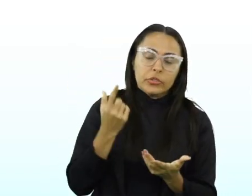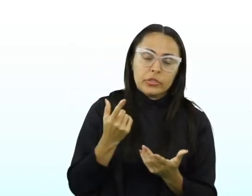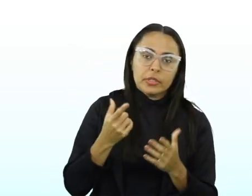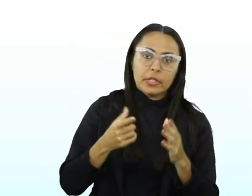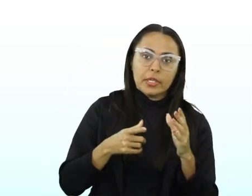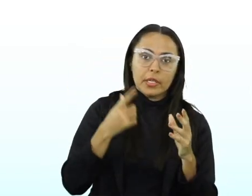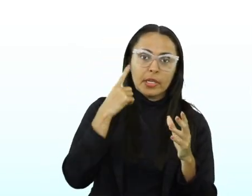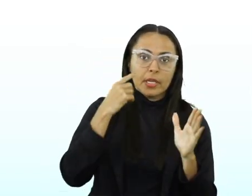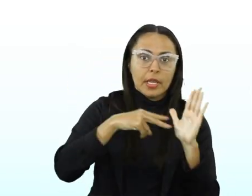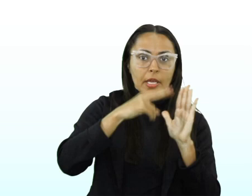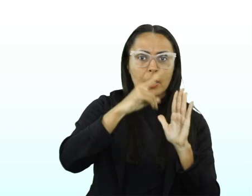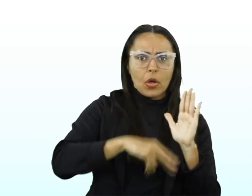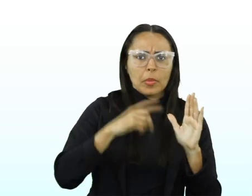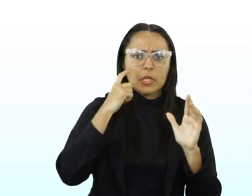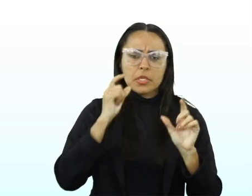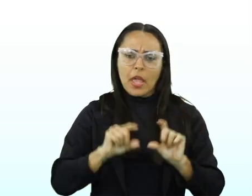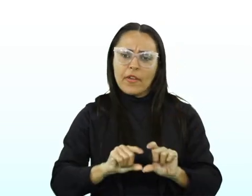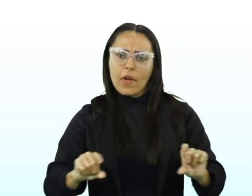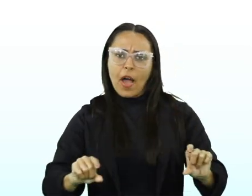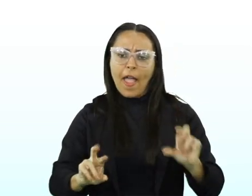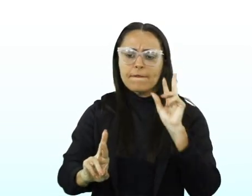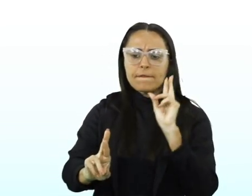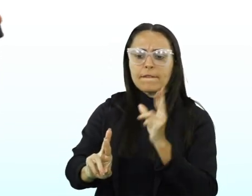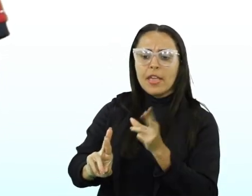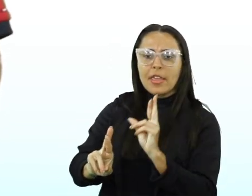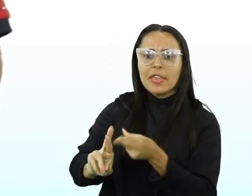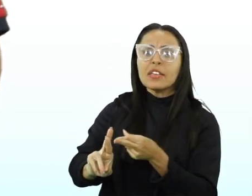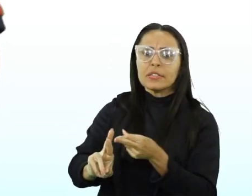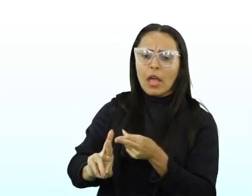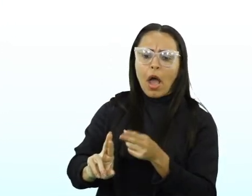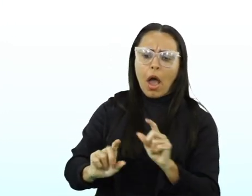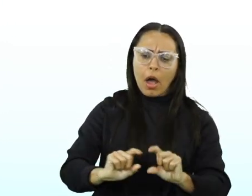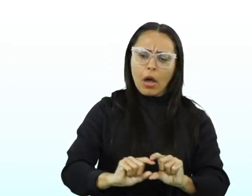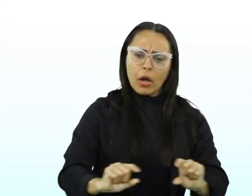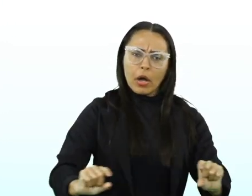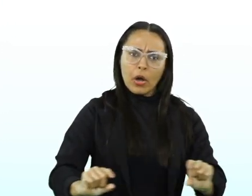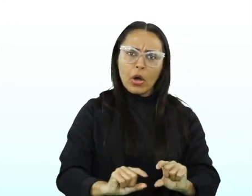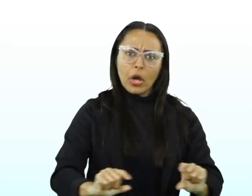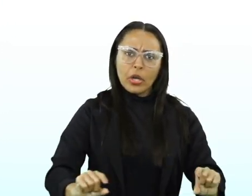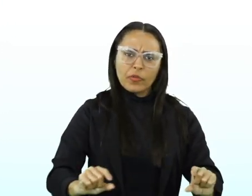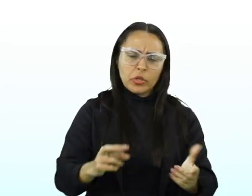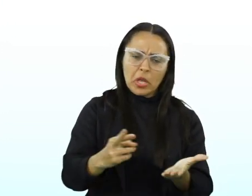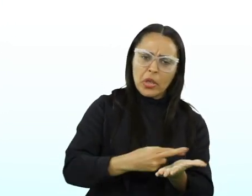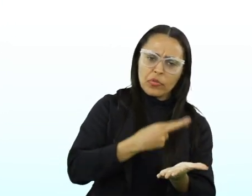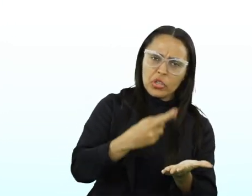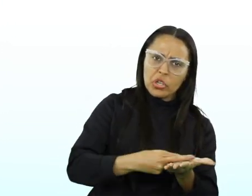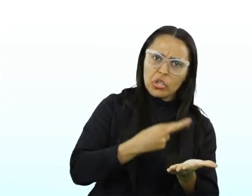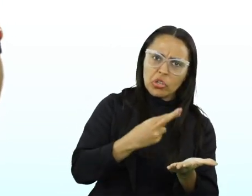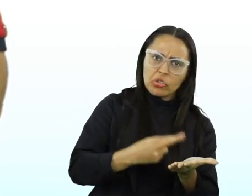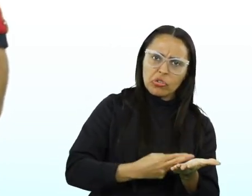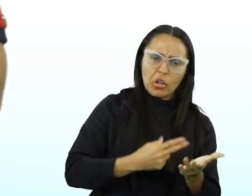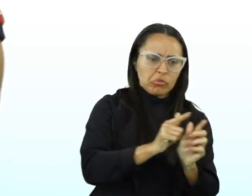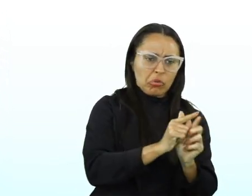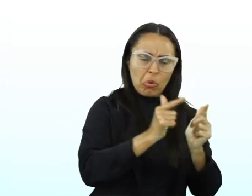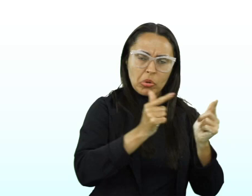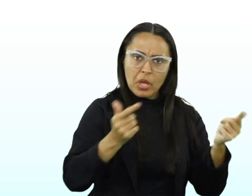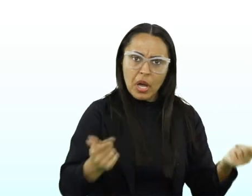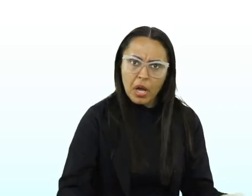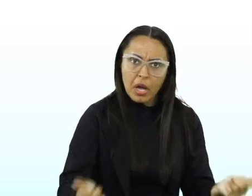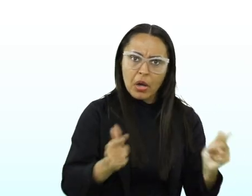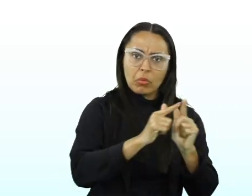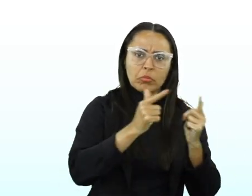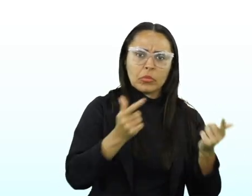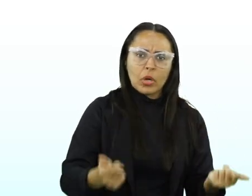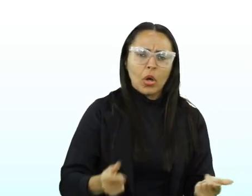observe a fonte. De onde foi que foi extraí do texto? Foi de uma revista? Se foi de um jornal? De onde